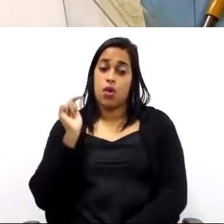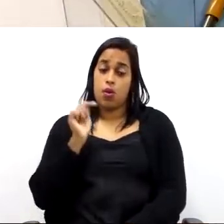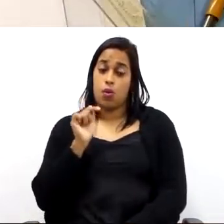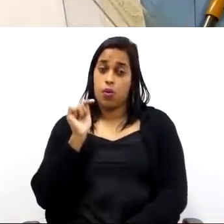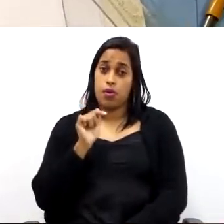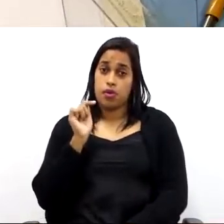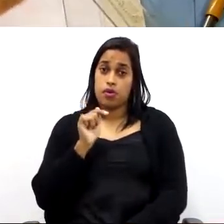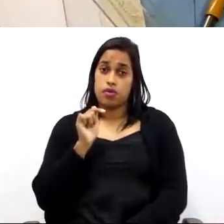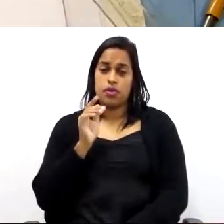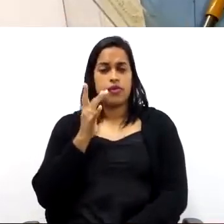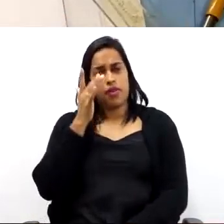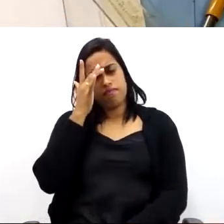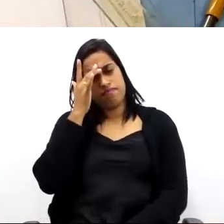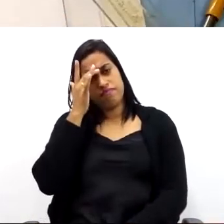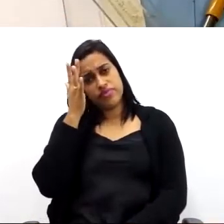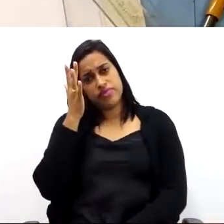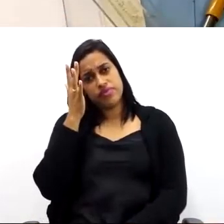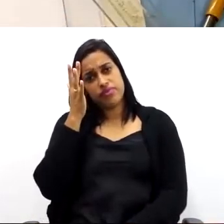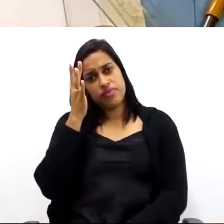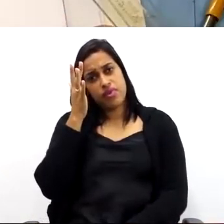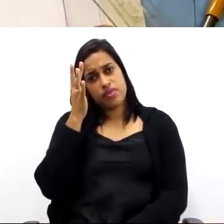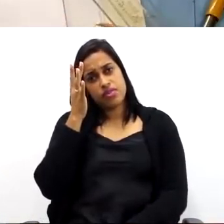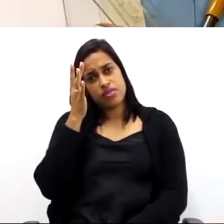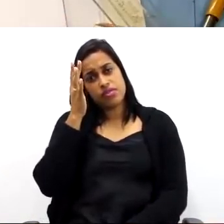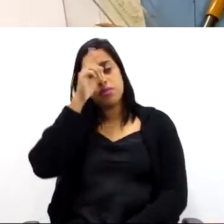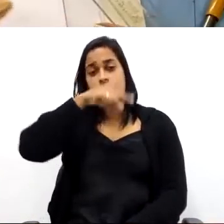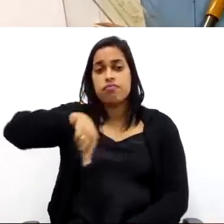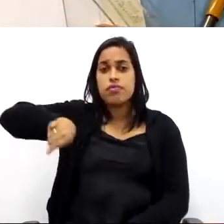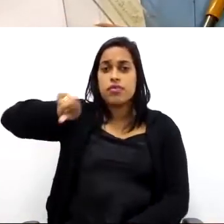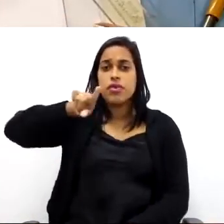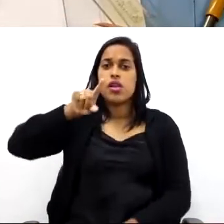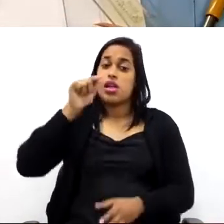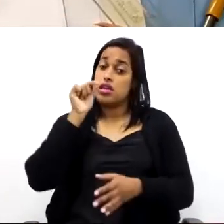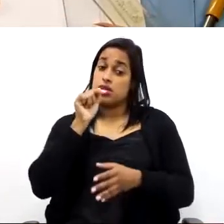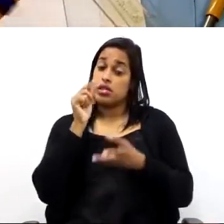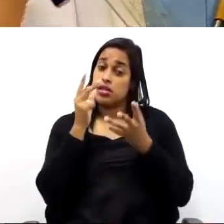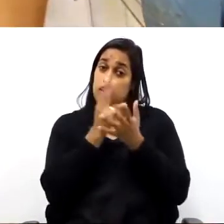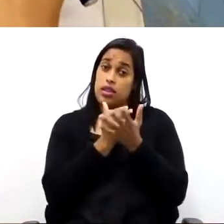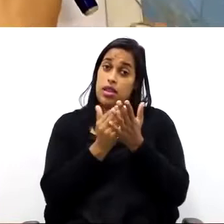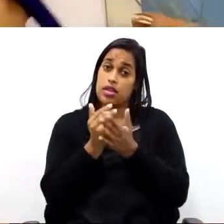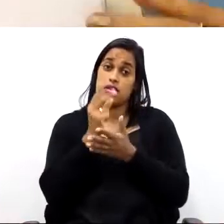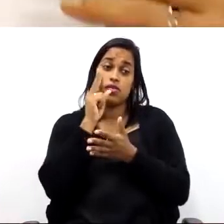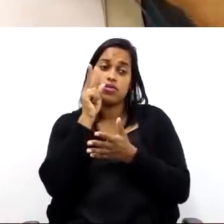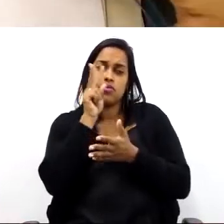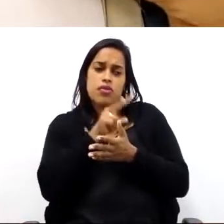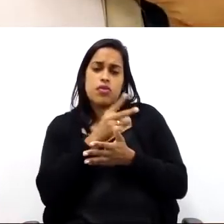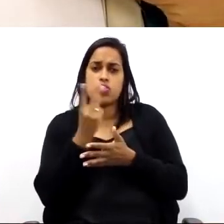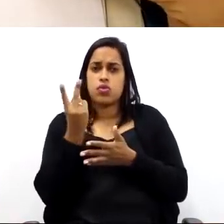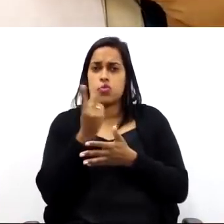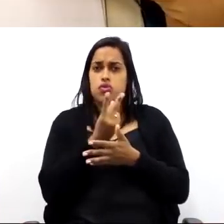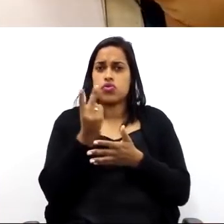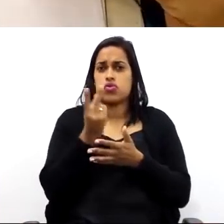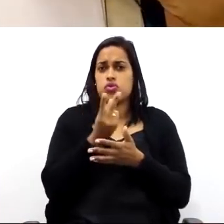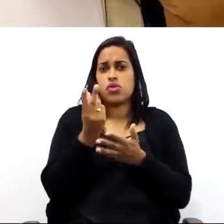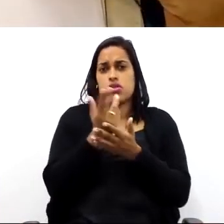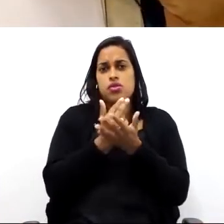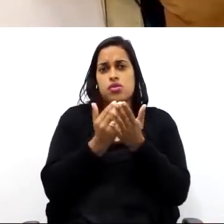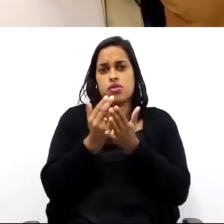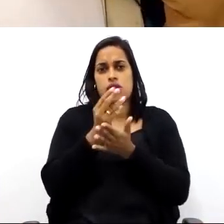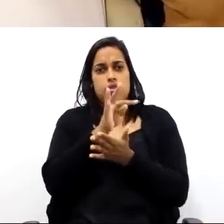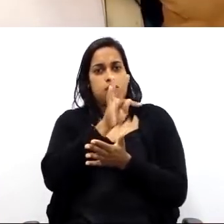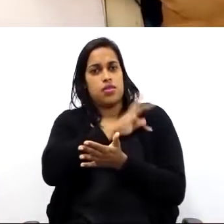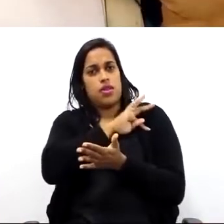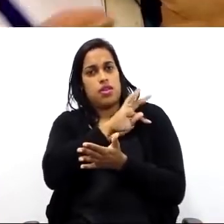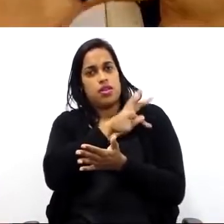Com isso, fica fácil para... Esse tipo de desenho que vocês estão vendo aqui, os dois são considerados desenhos